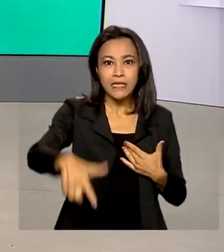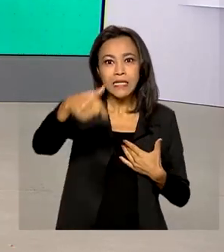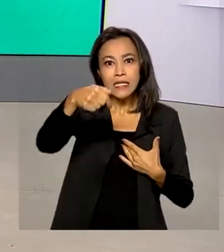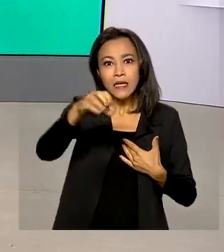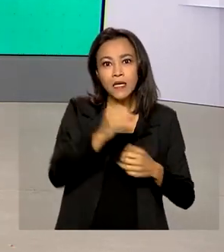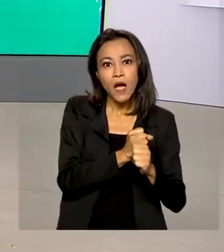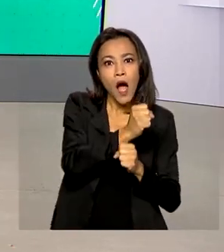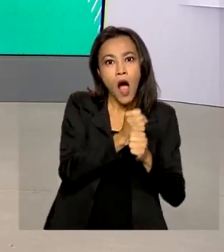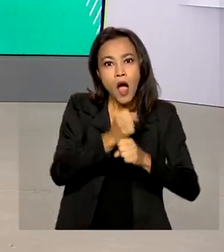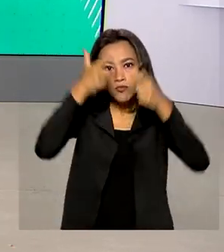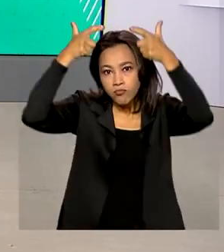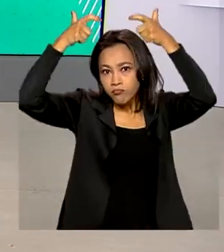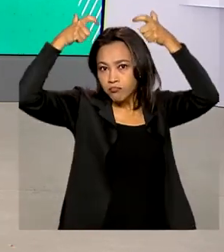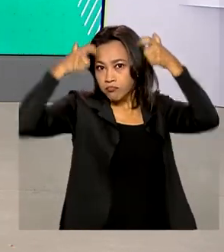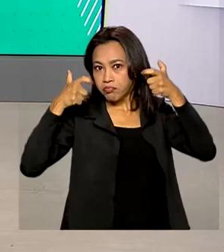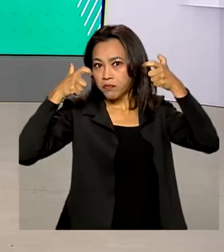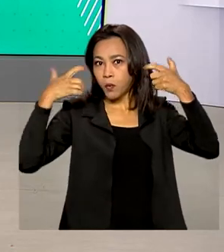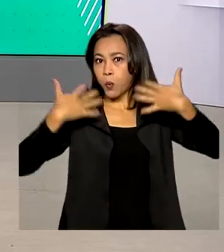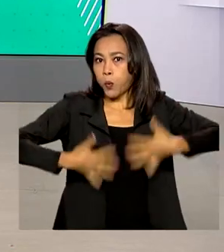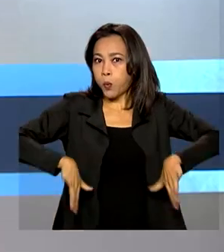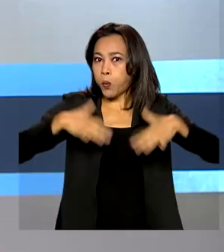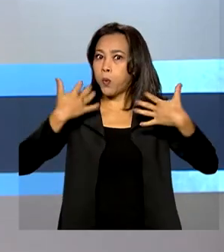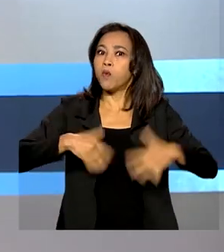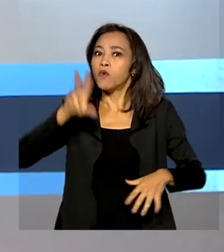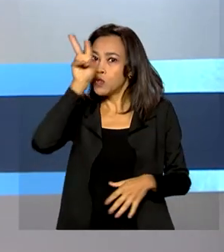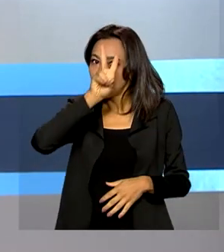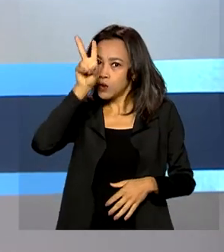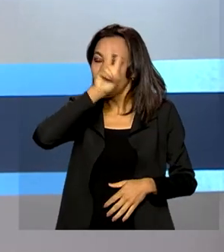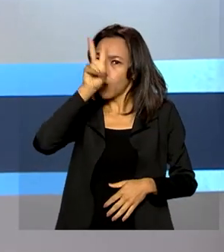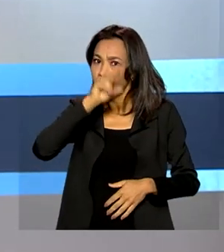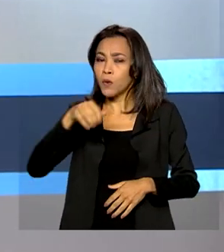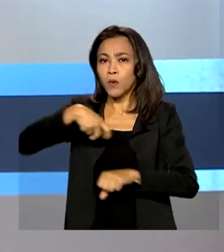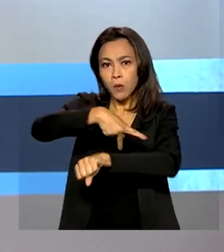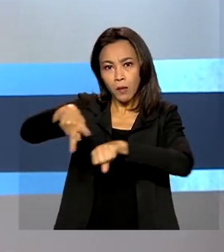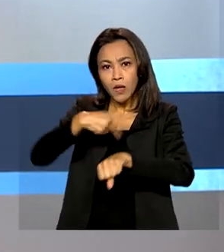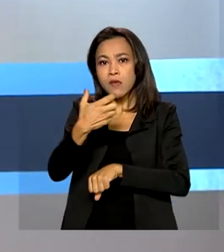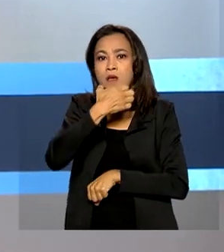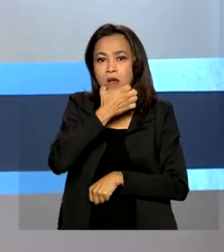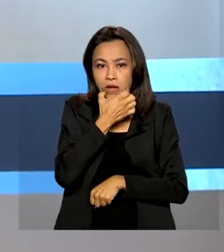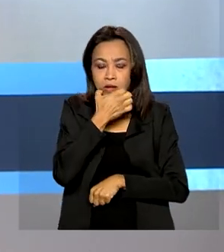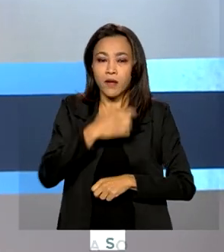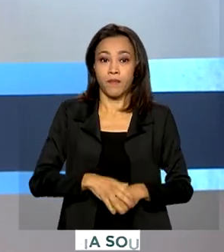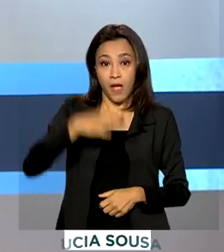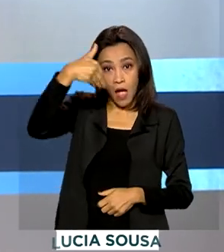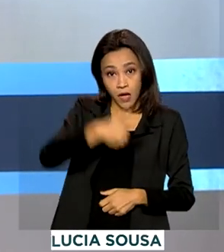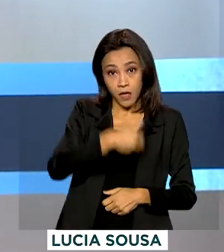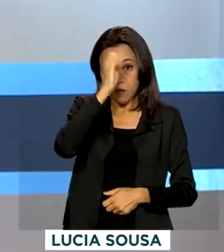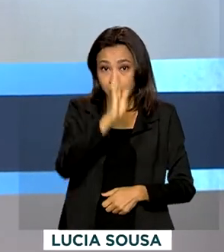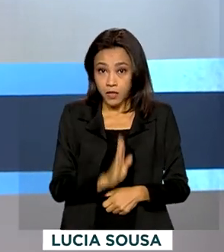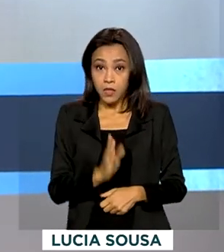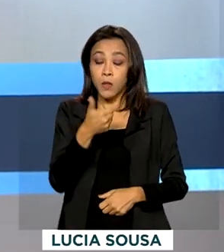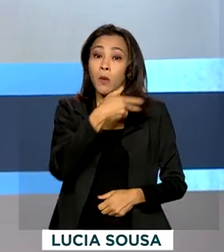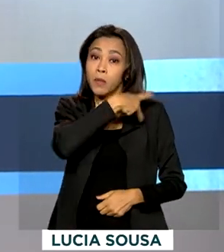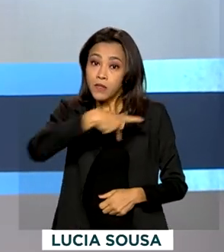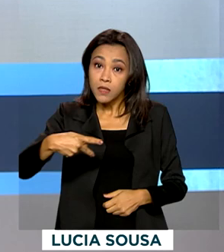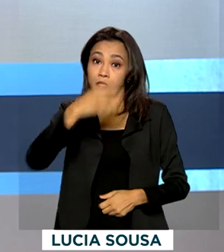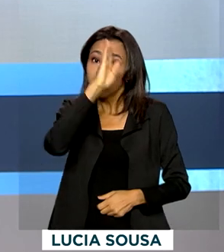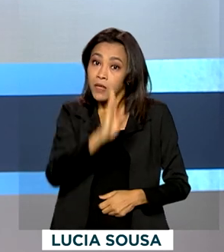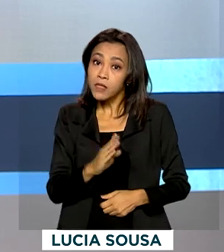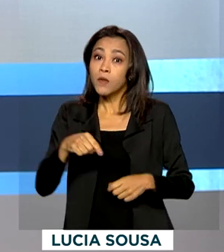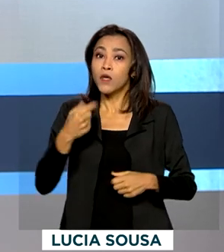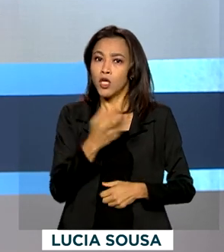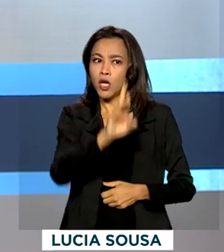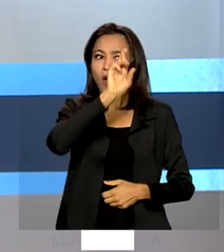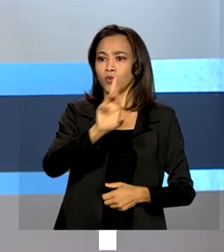o reinado mais longo da história do Reino Unido. Aqui no Brasil, o presidente da República e autoridades se manifestaram